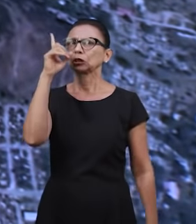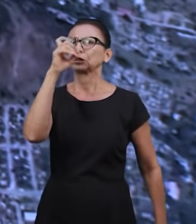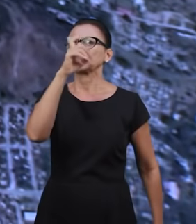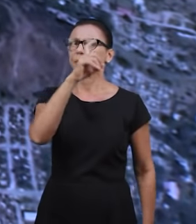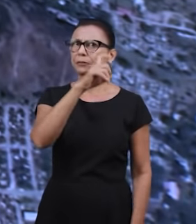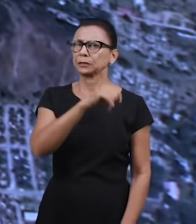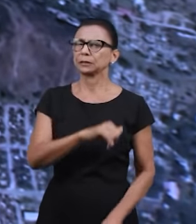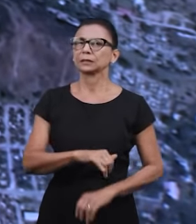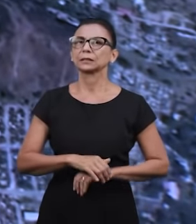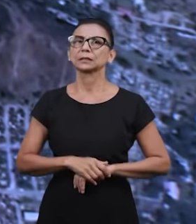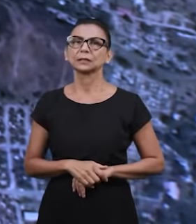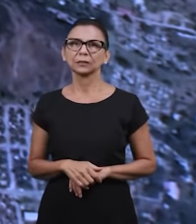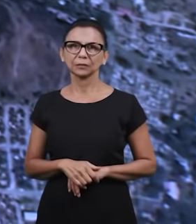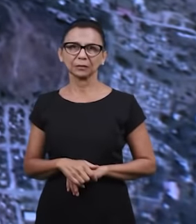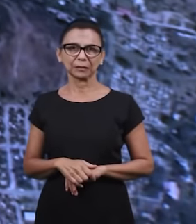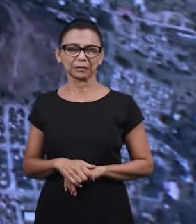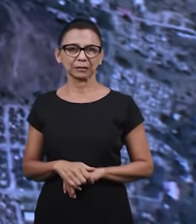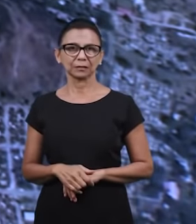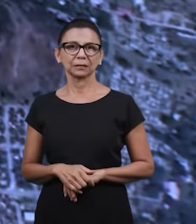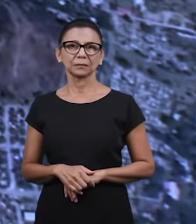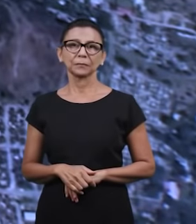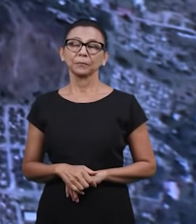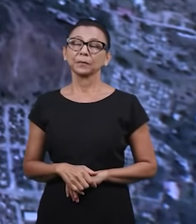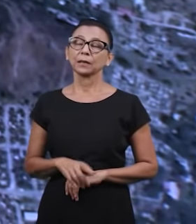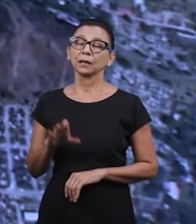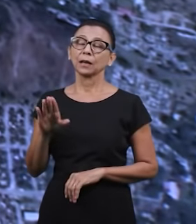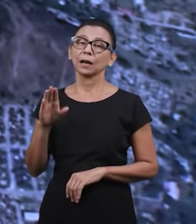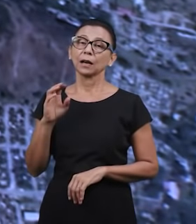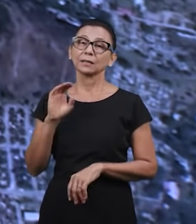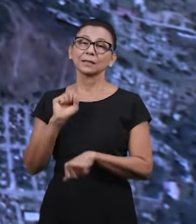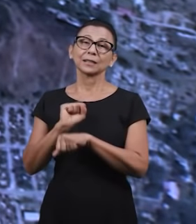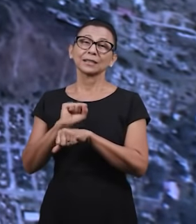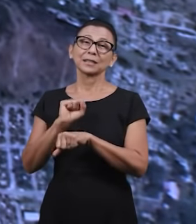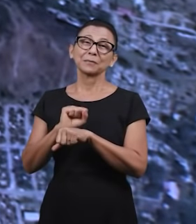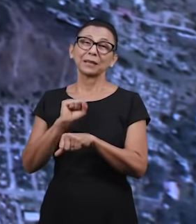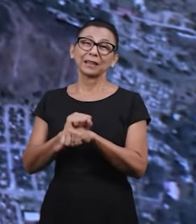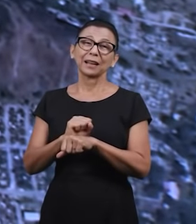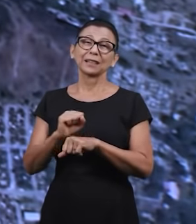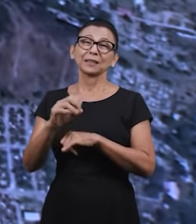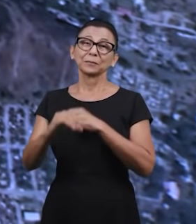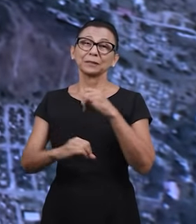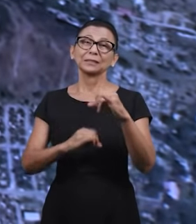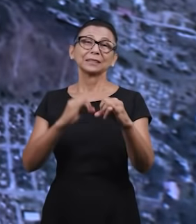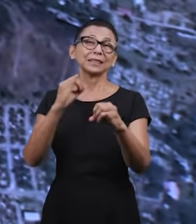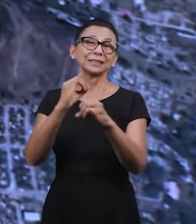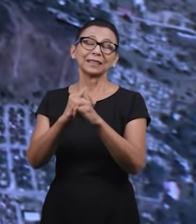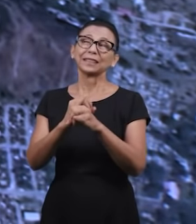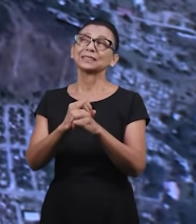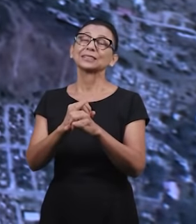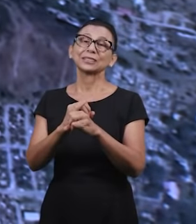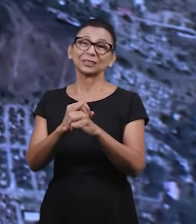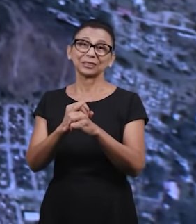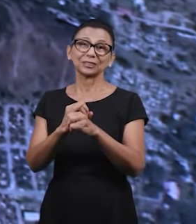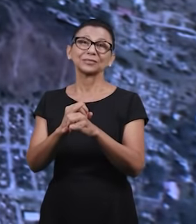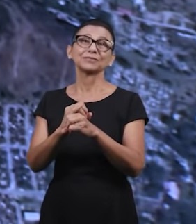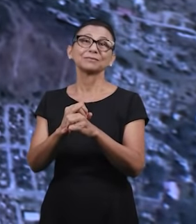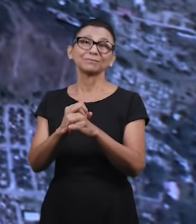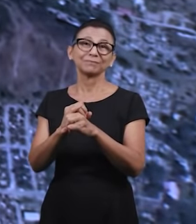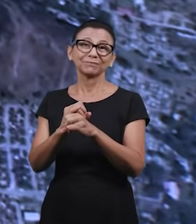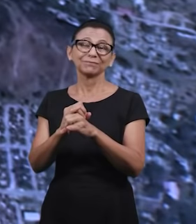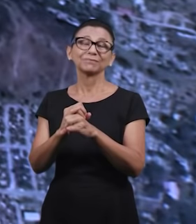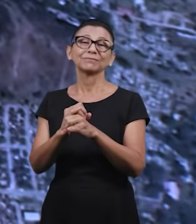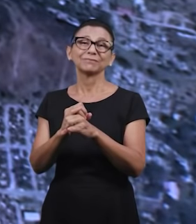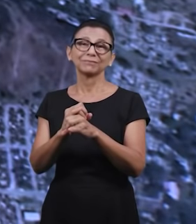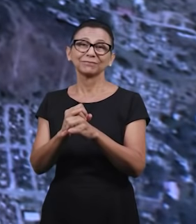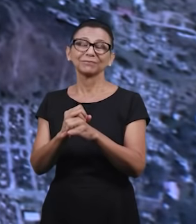e as contribuições que nos são enviadas muitas vezes temos que esperar para termos sinal então o sinal